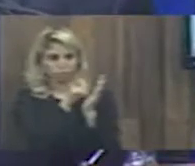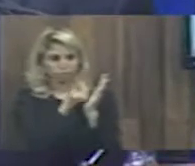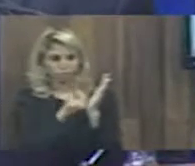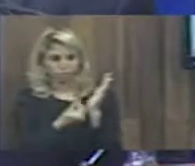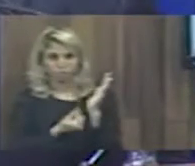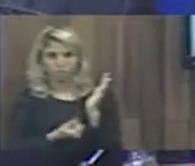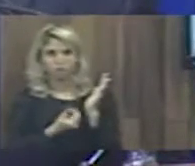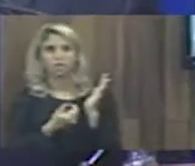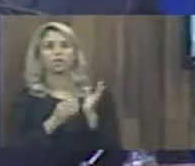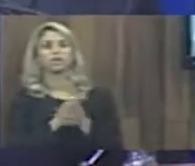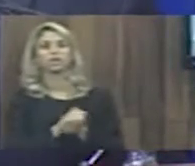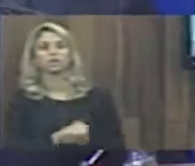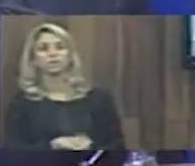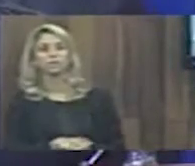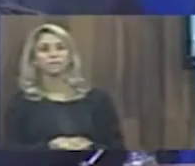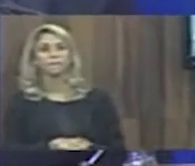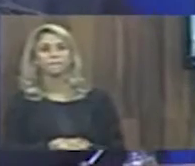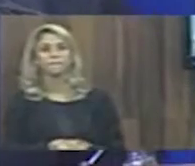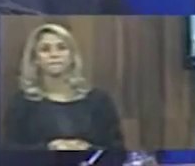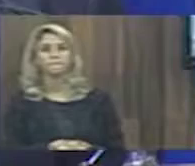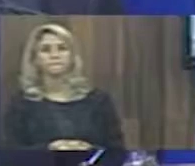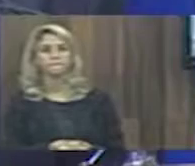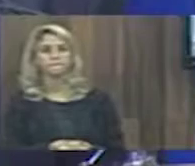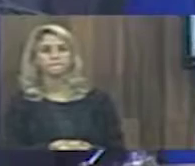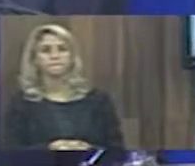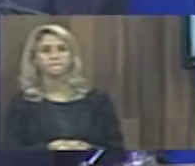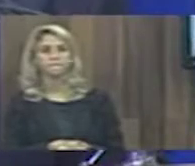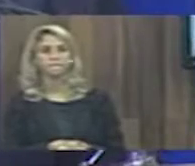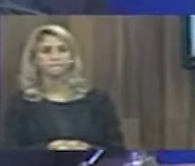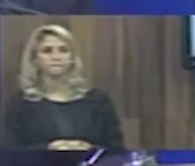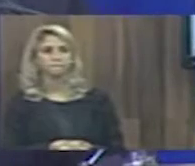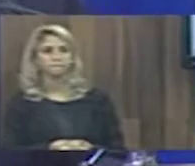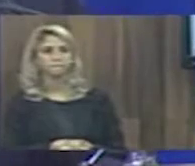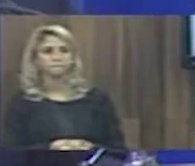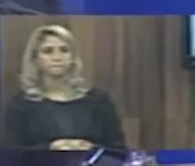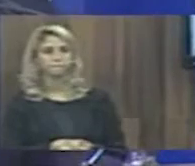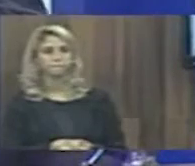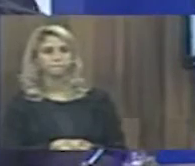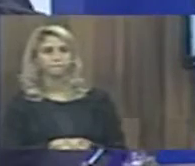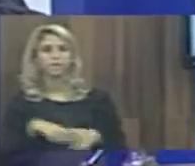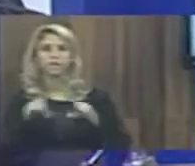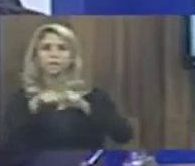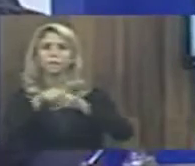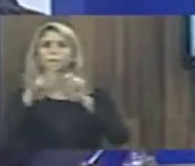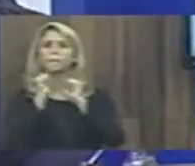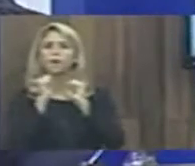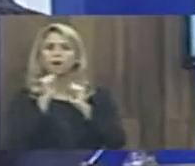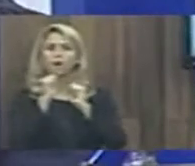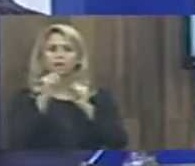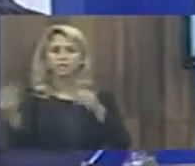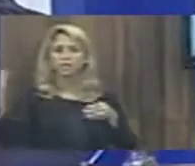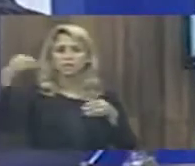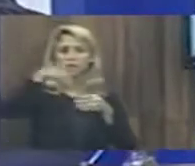que dê deserta a licitação e assim ele possa aderir atas